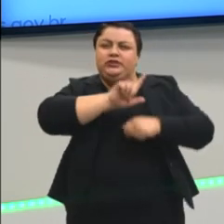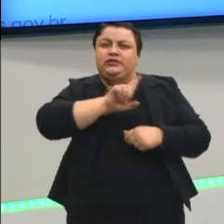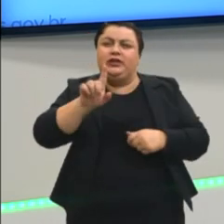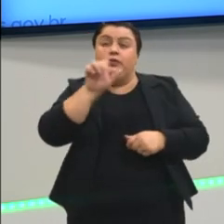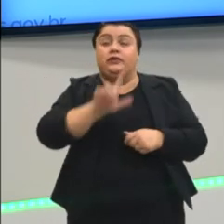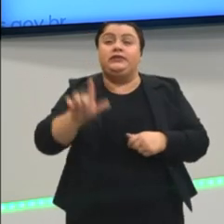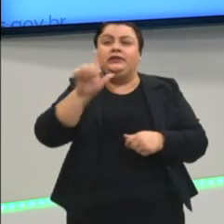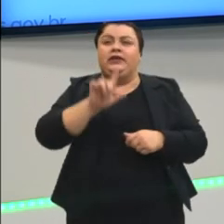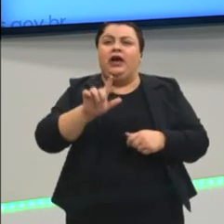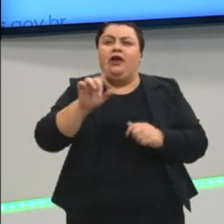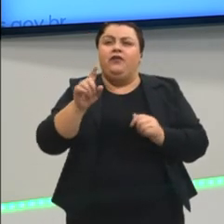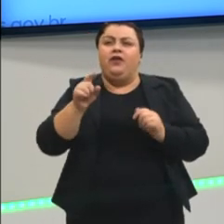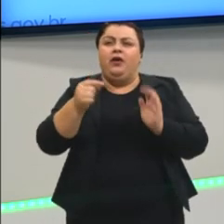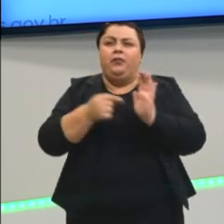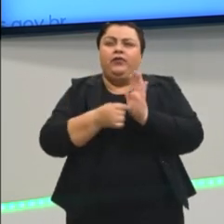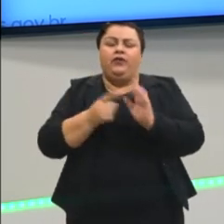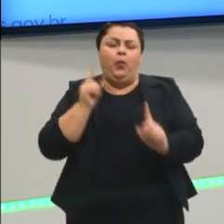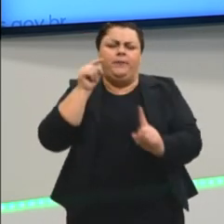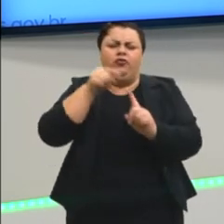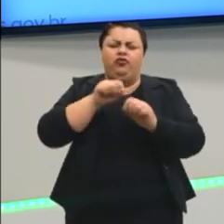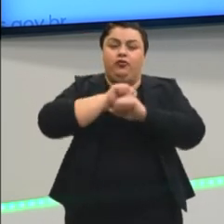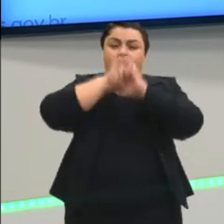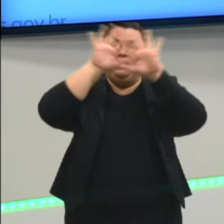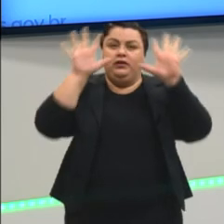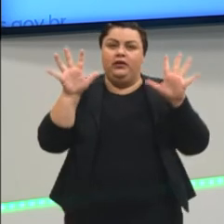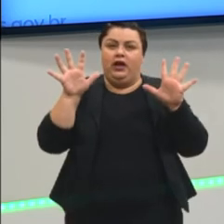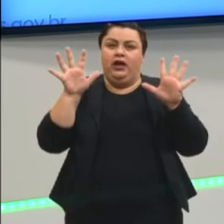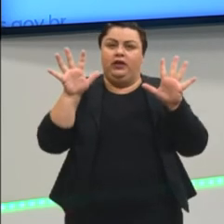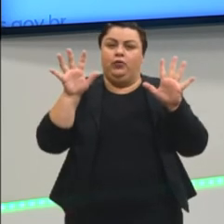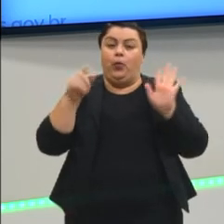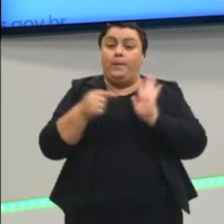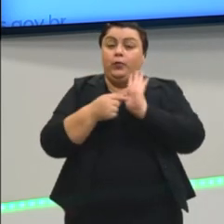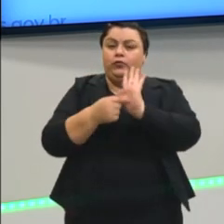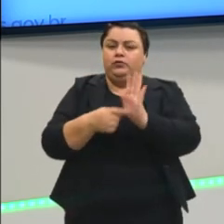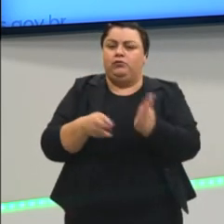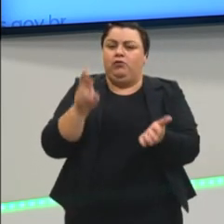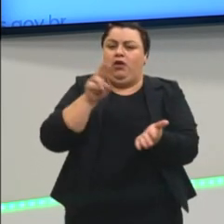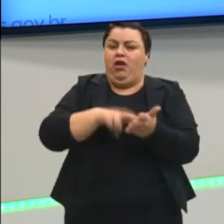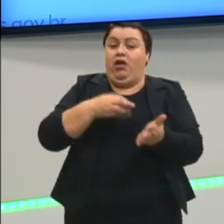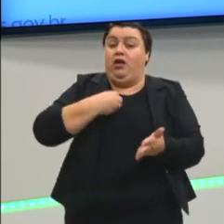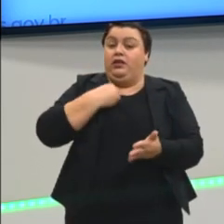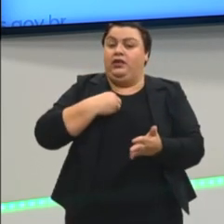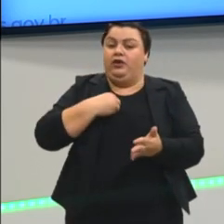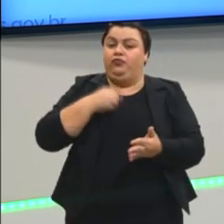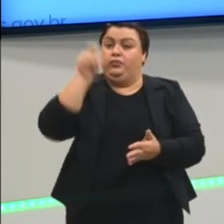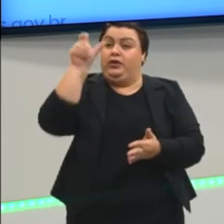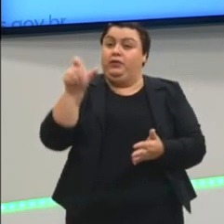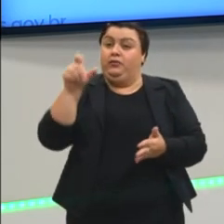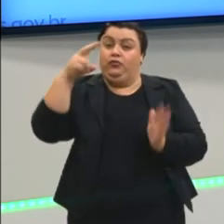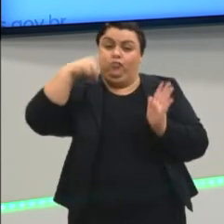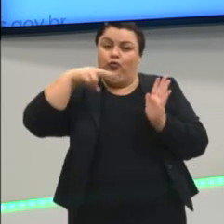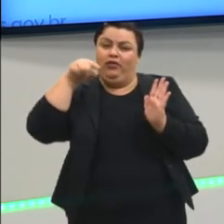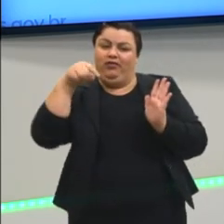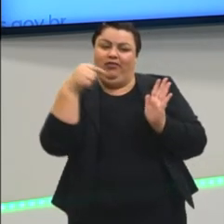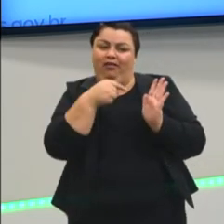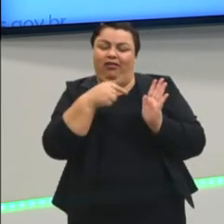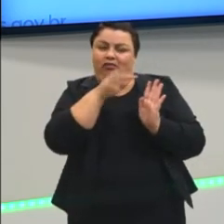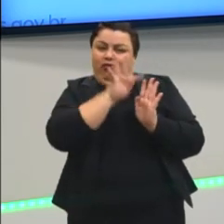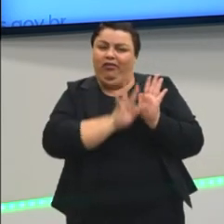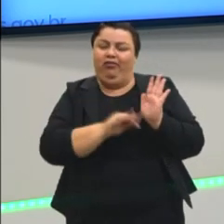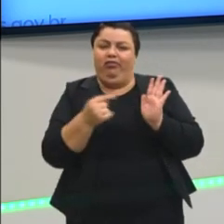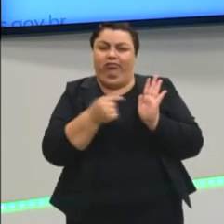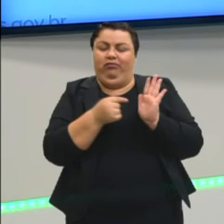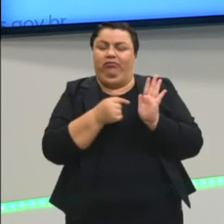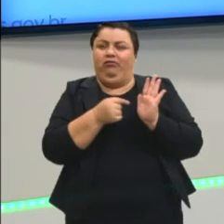de uma forma muito mais objetiva e clara tentando trazer a realidade para quem está lendo aquela história, quem está lendo aquele texto.